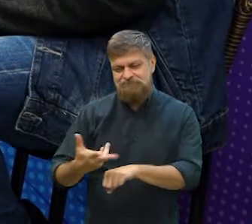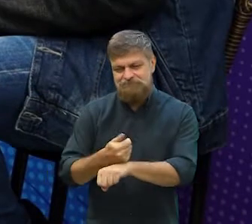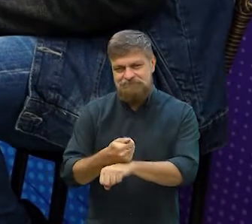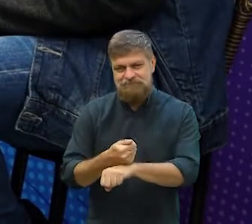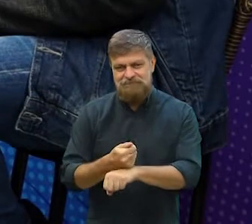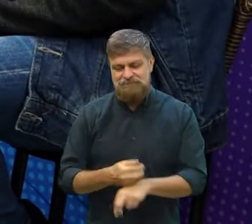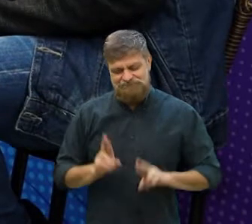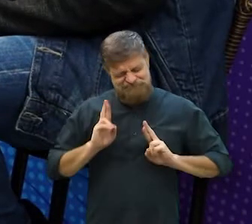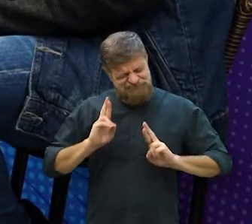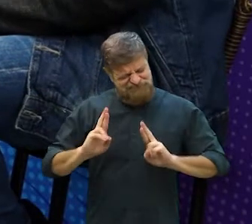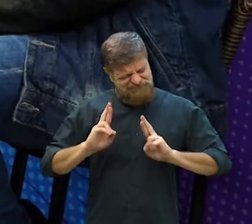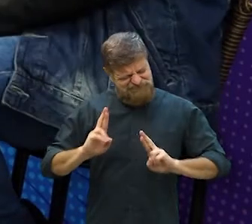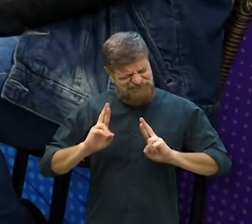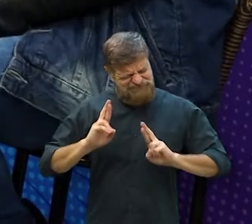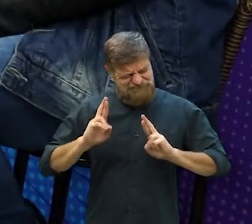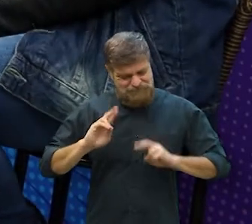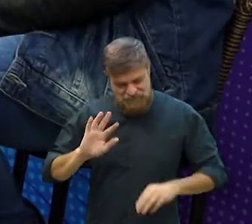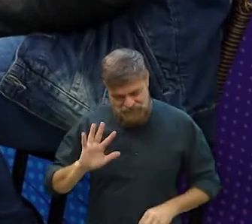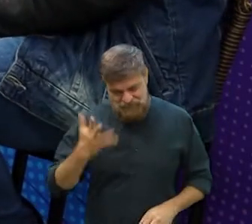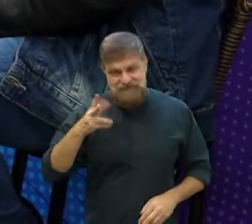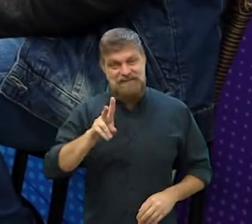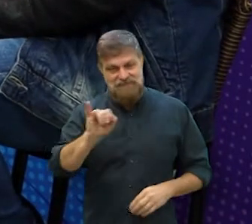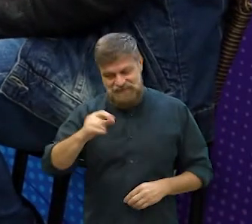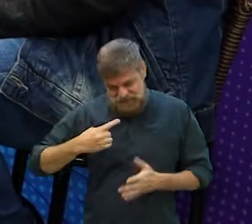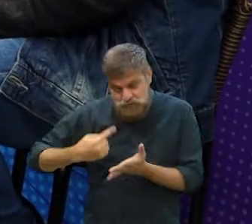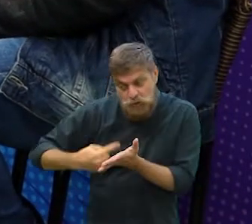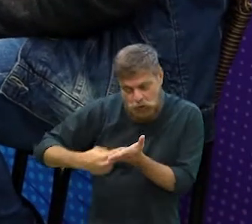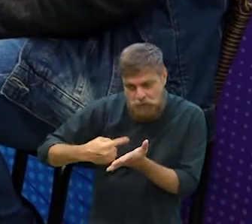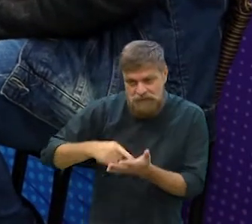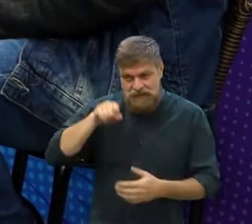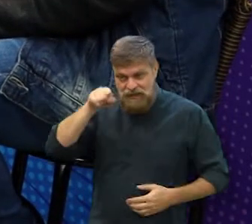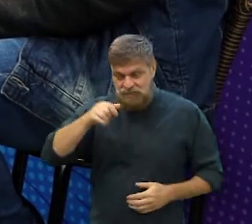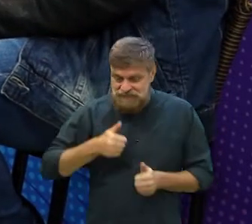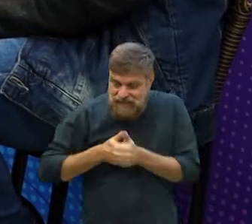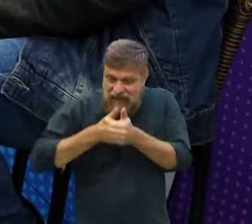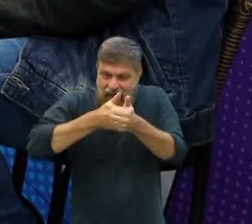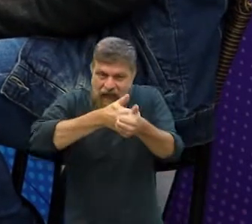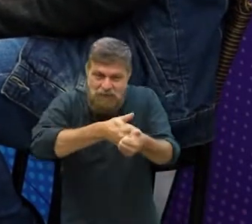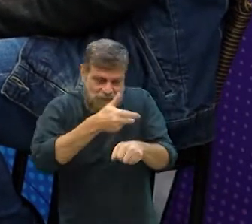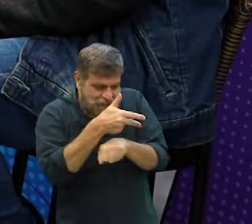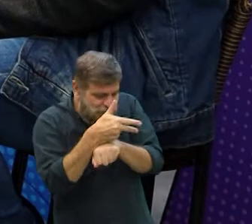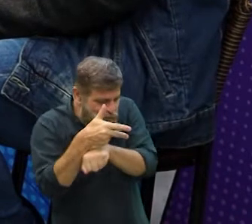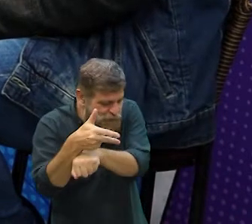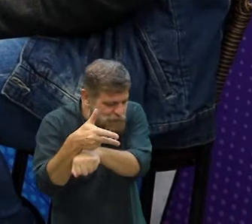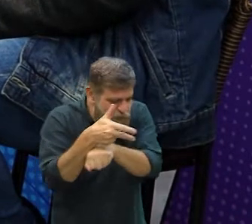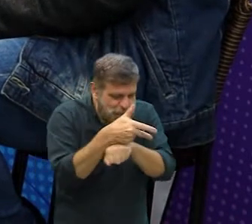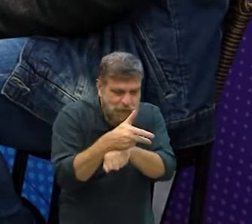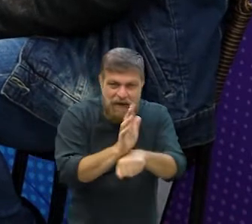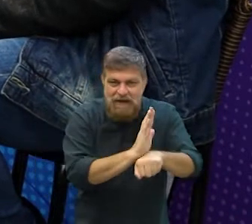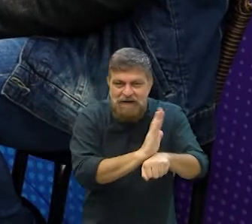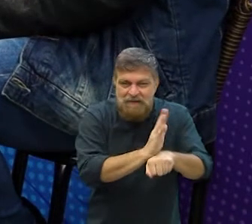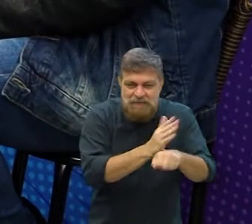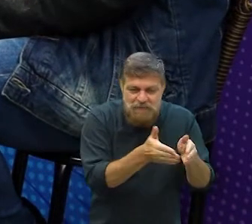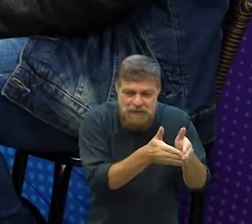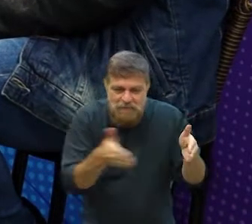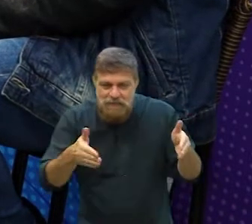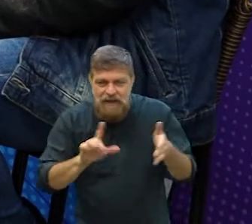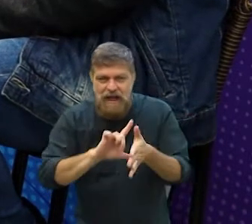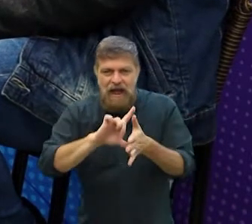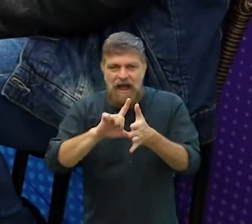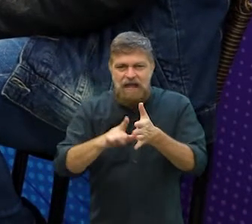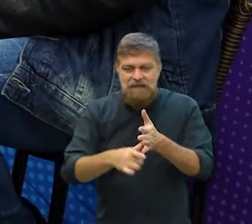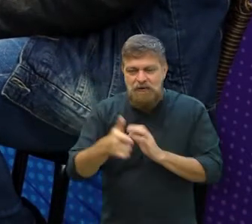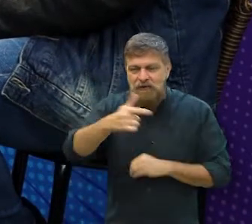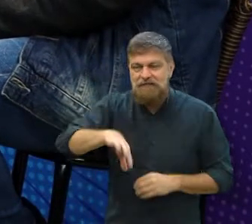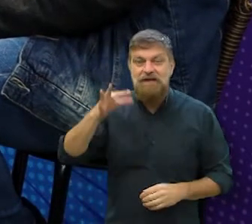Maravilhoso, estou de dedo cruzado para isso acontecer e aí a combina de você acompanhar as filmagens e, enfim, de repente mais para